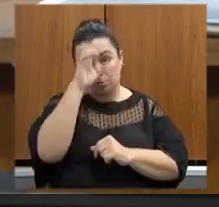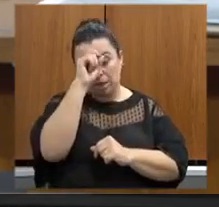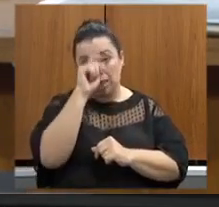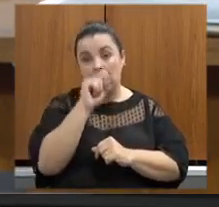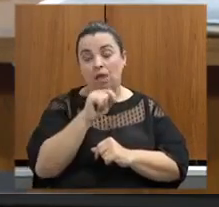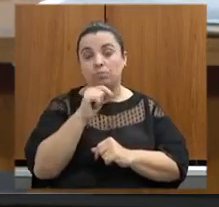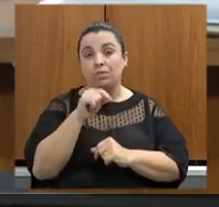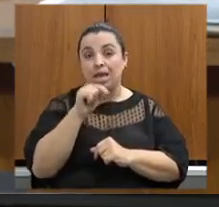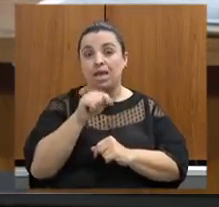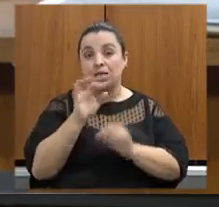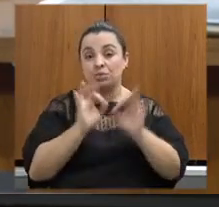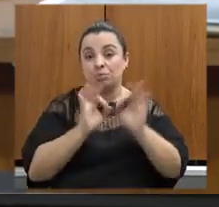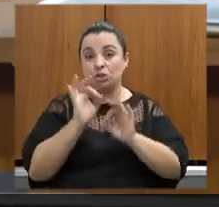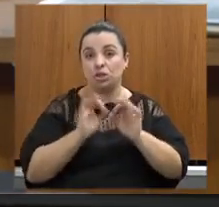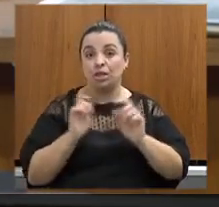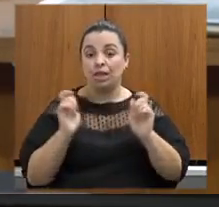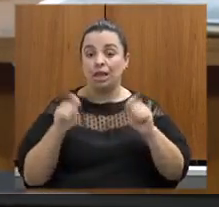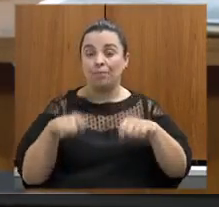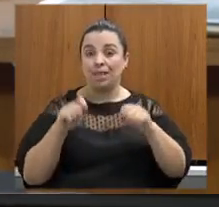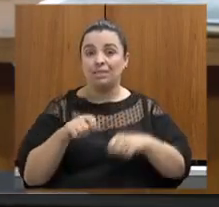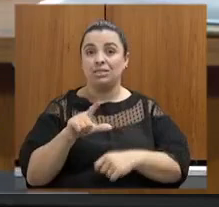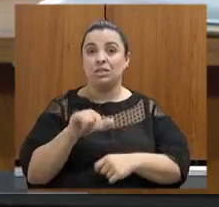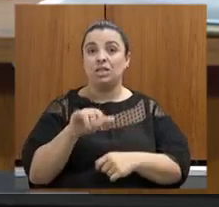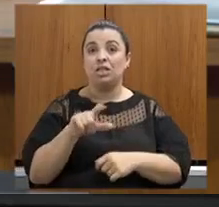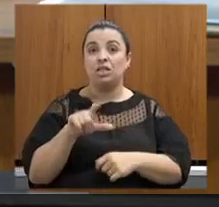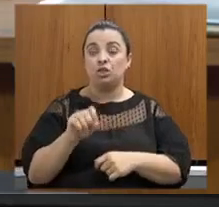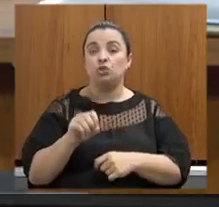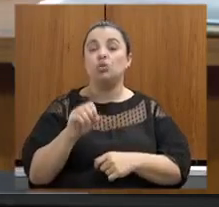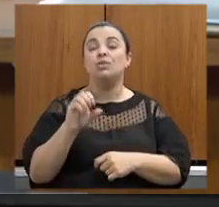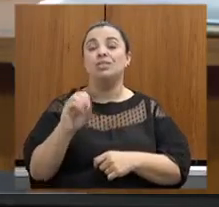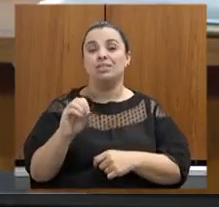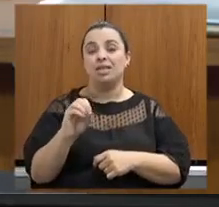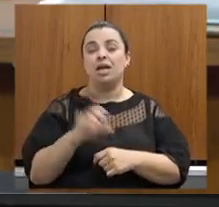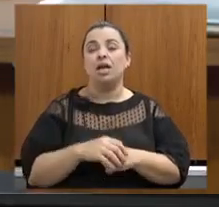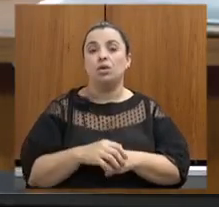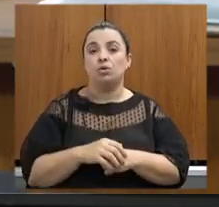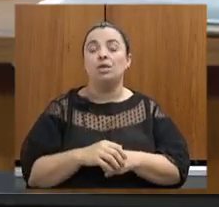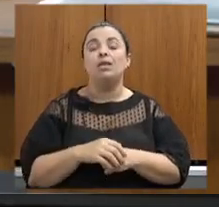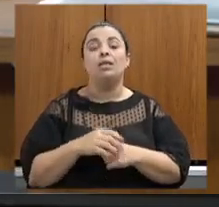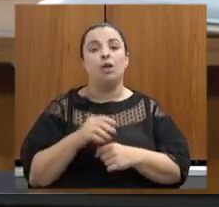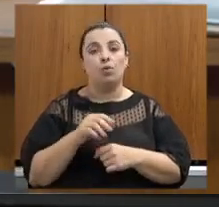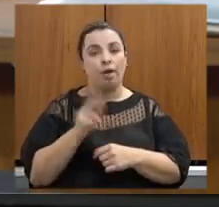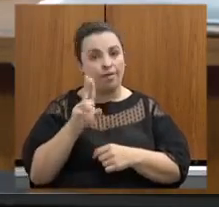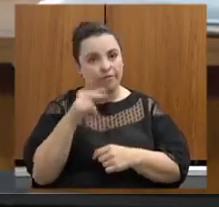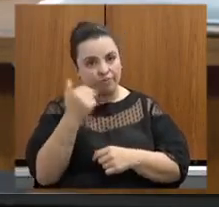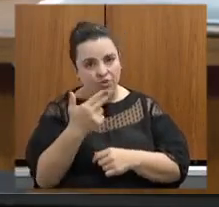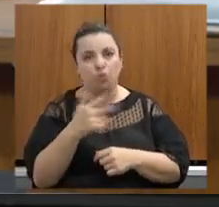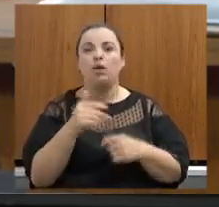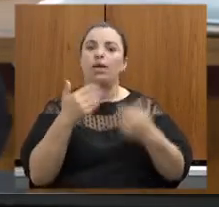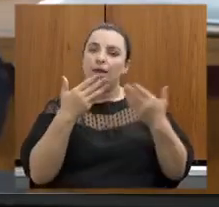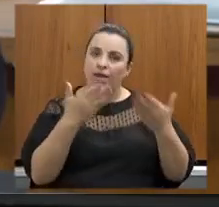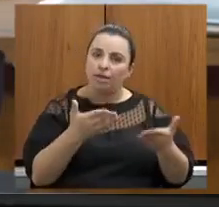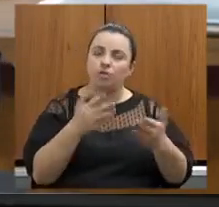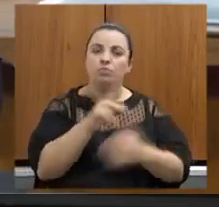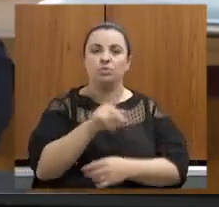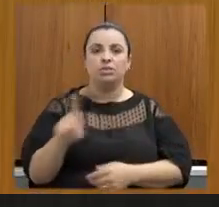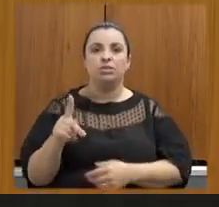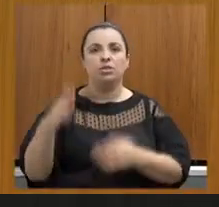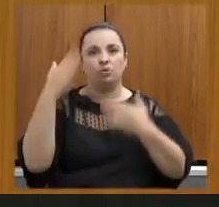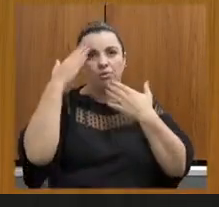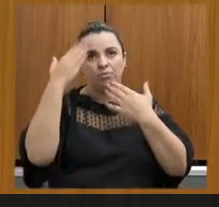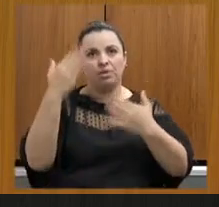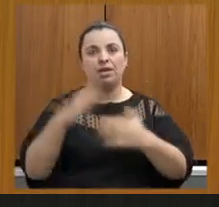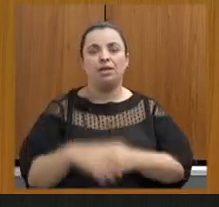da capacitação lixo zero que nós fizemos com Unale viu então é isso presidente obrigada